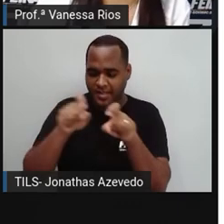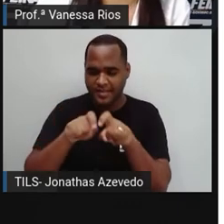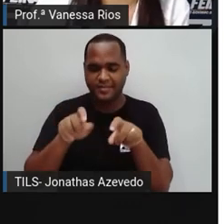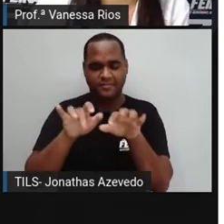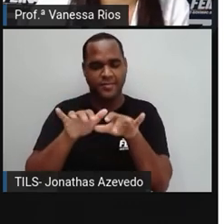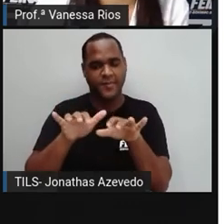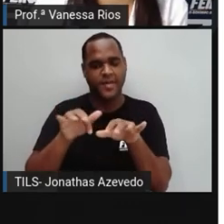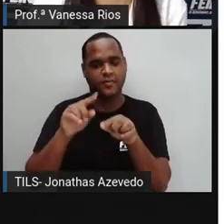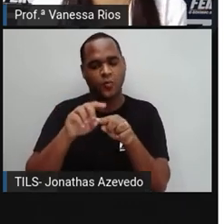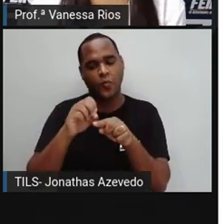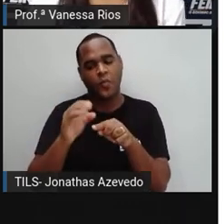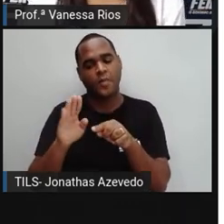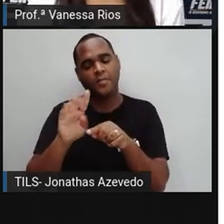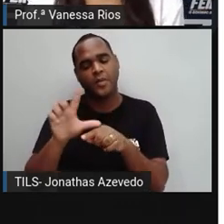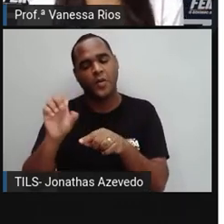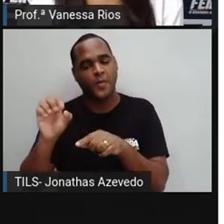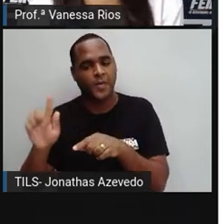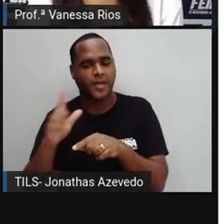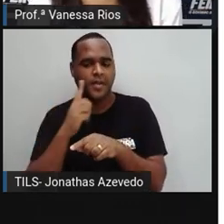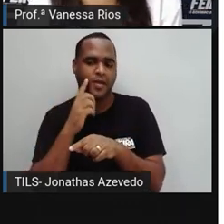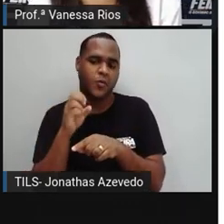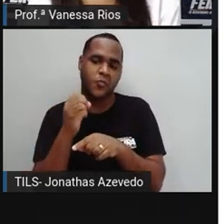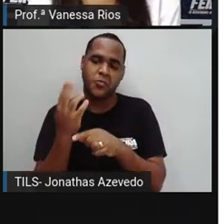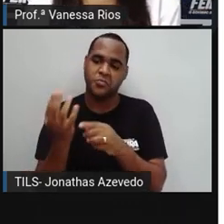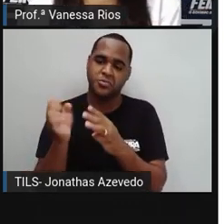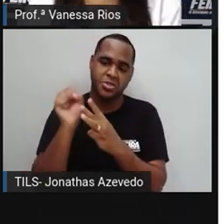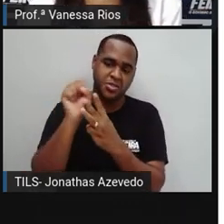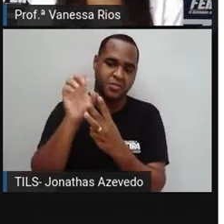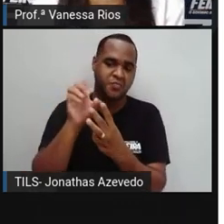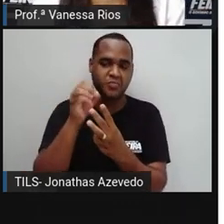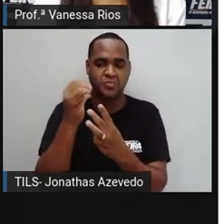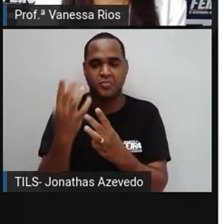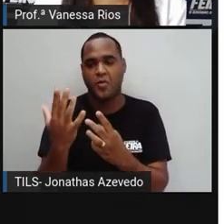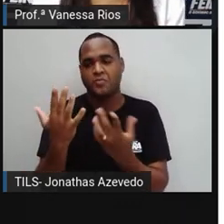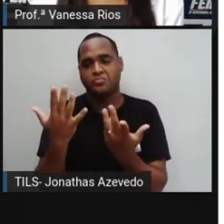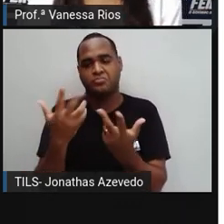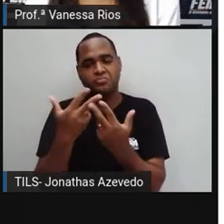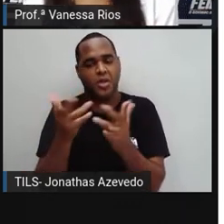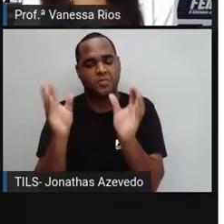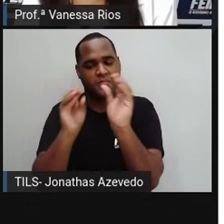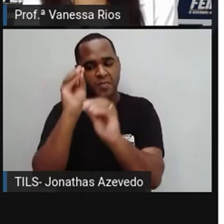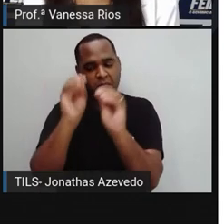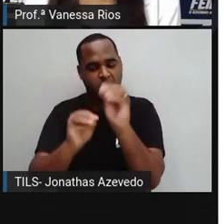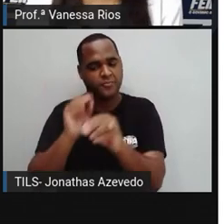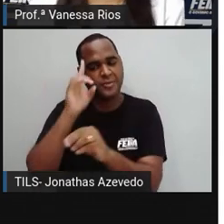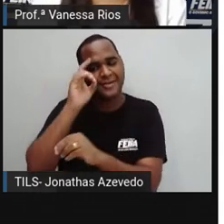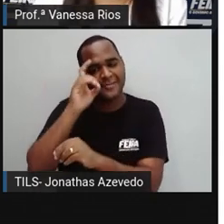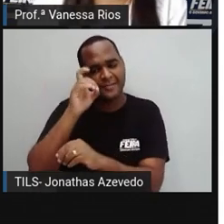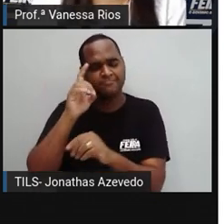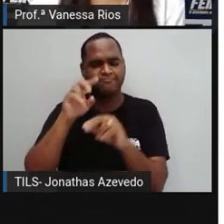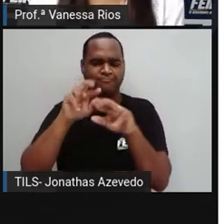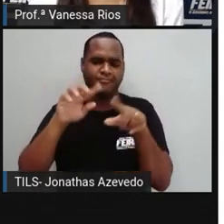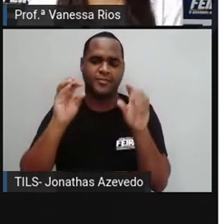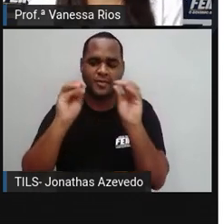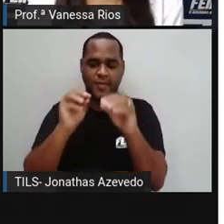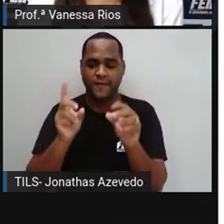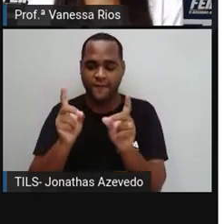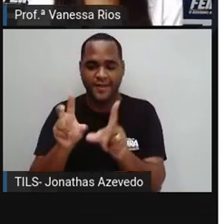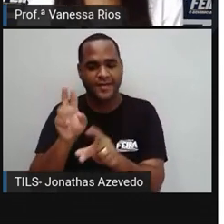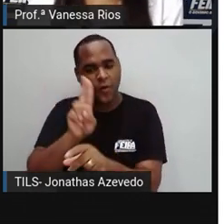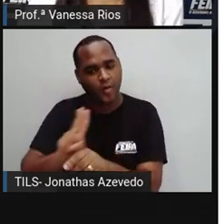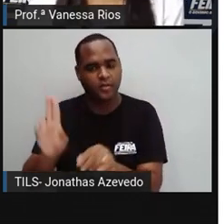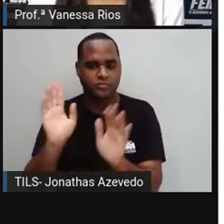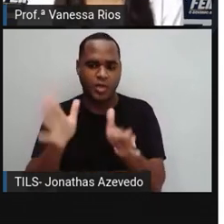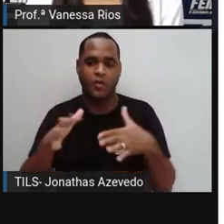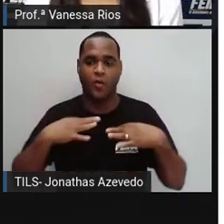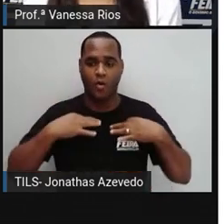se cria um blog, uma página aí nas redes sociais, para que o comércio aí de produtos usados,